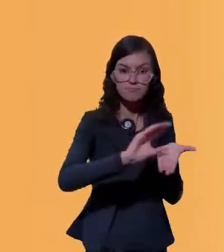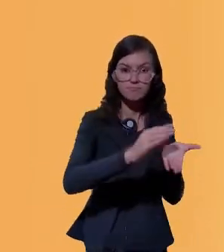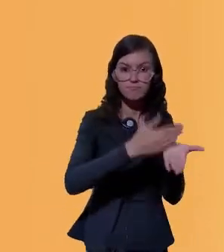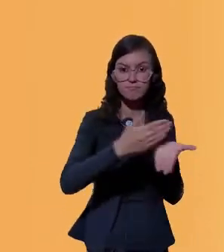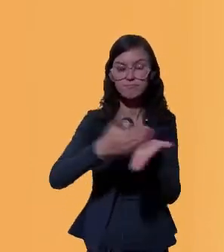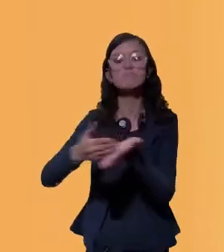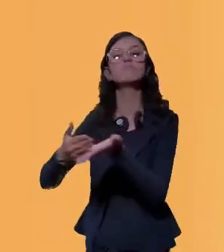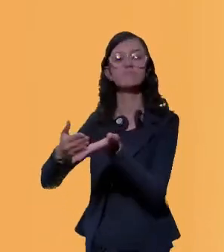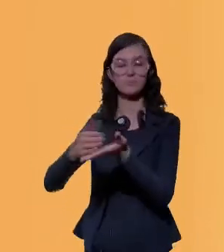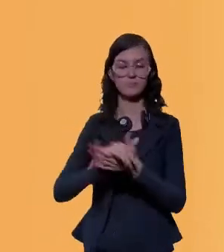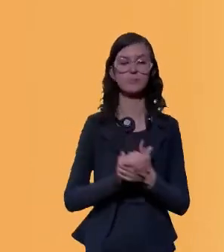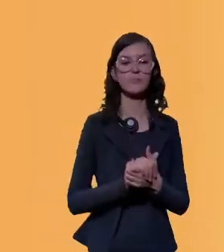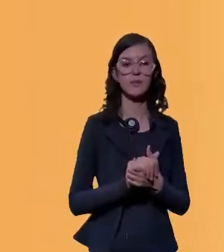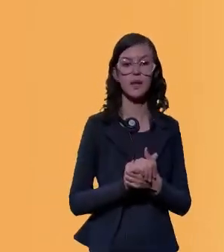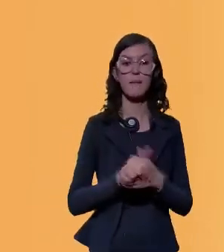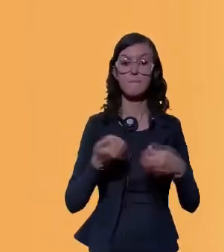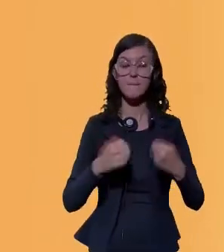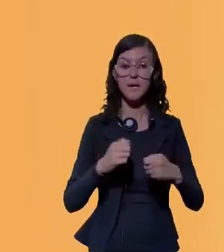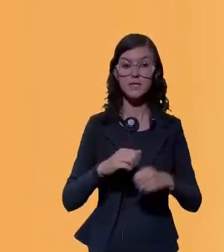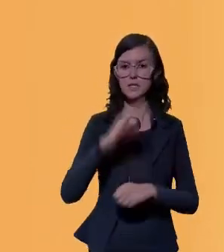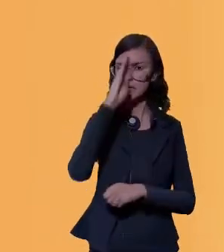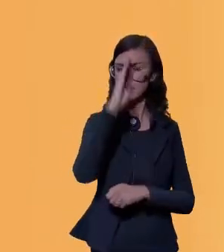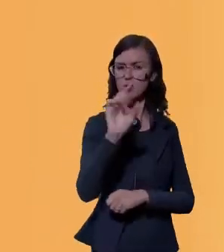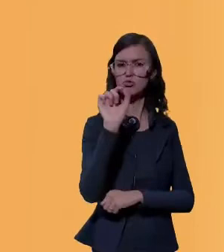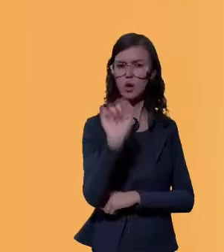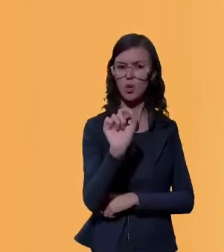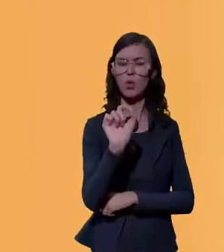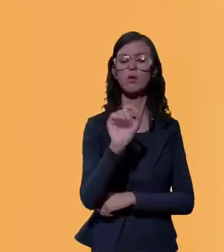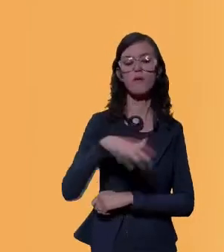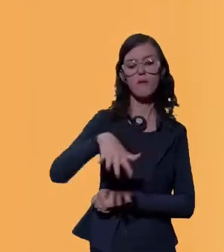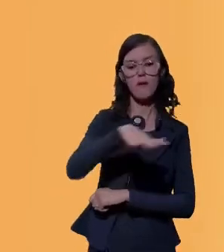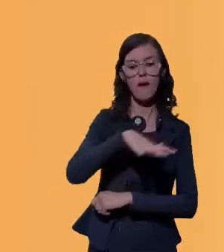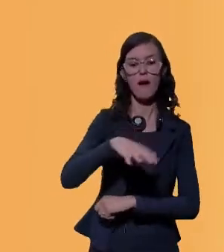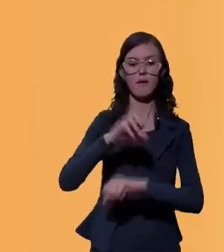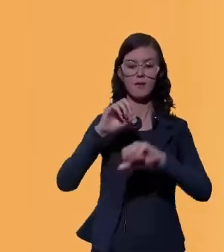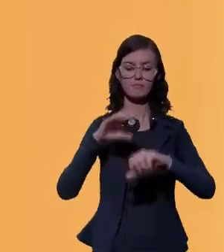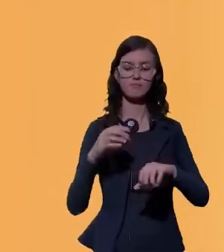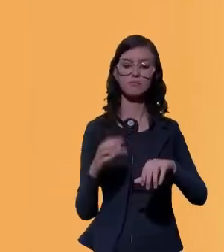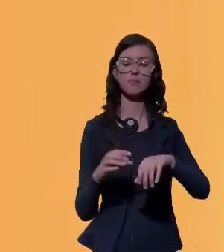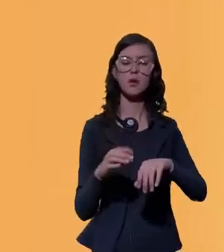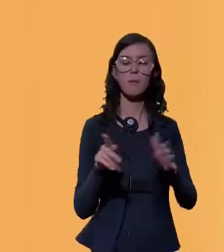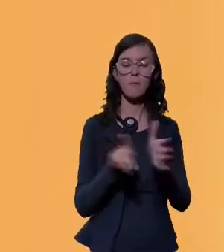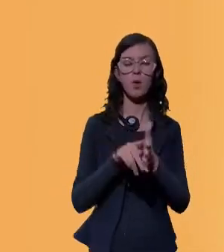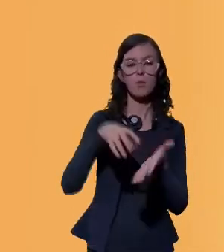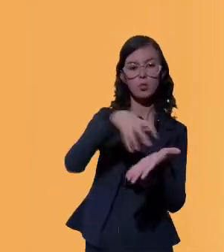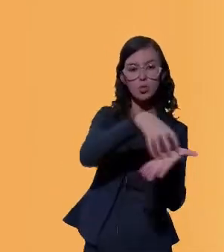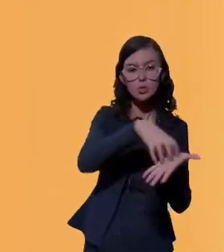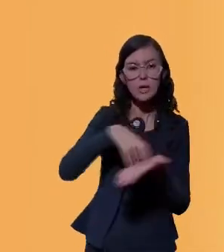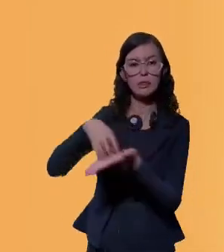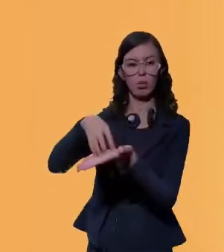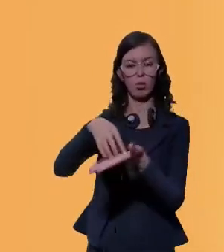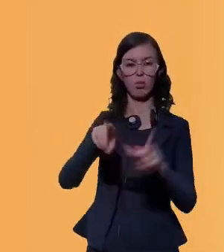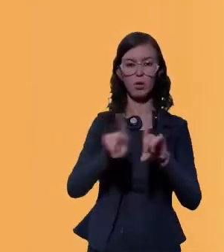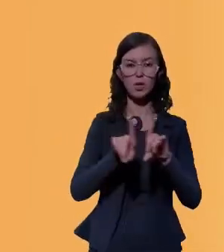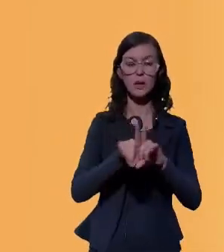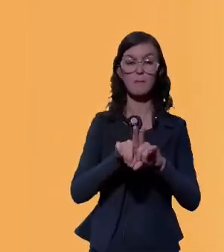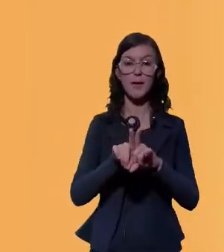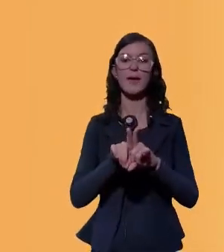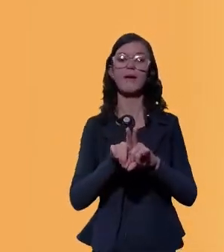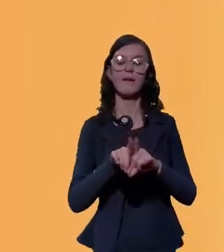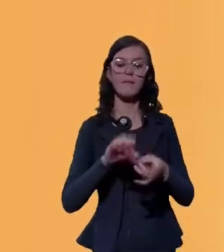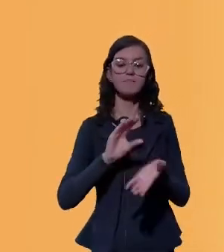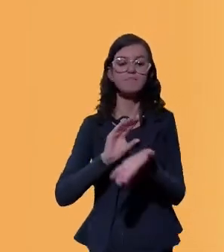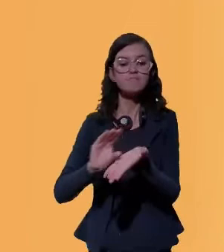deve-se priorizar a transformação da produção intrasetorial ou até mesmo o desinvestimento quando necessário.